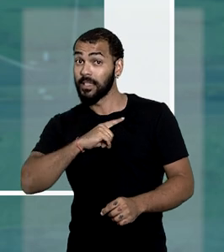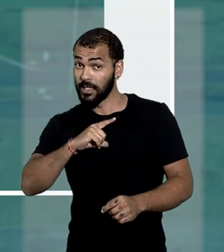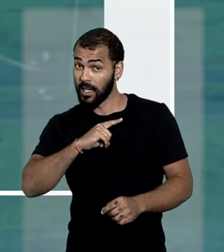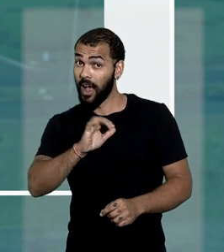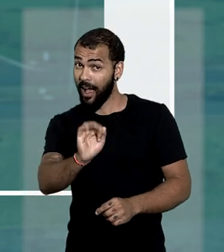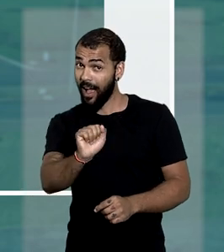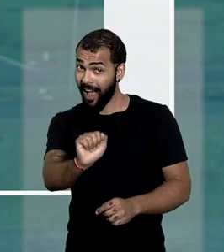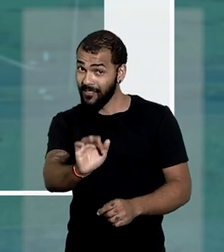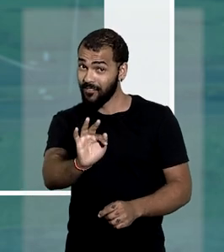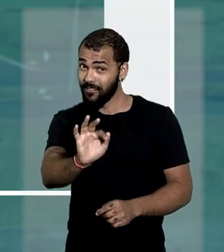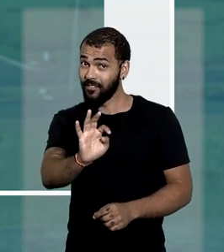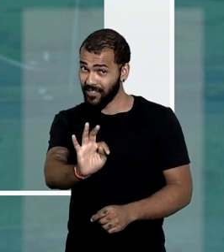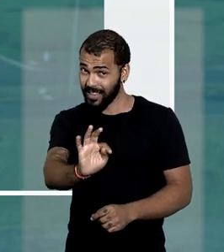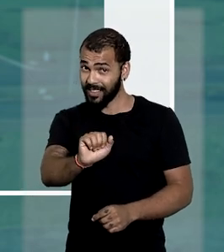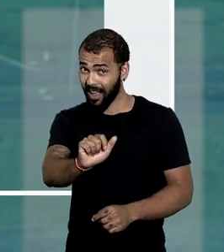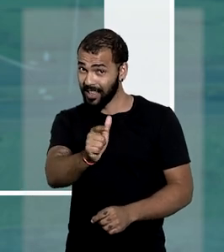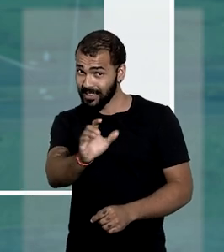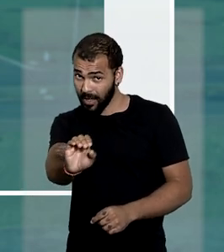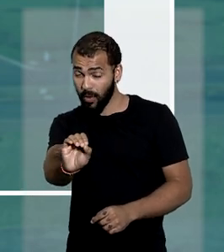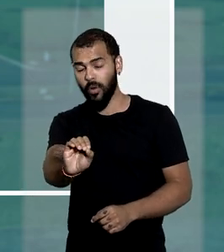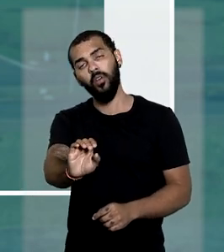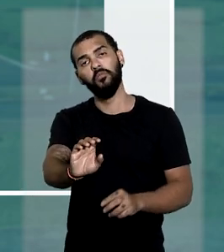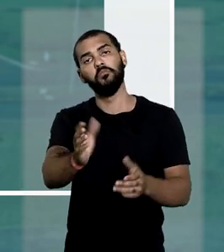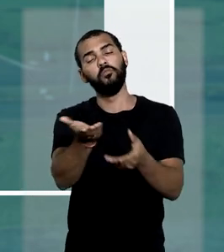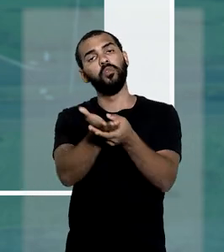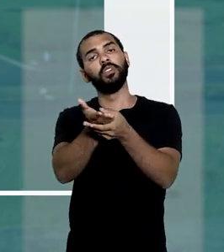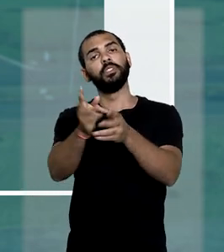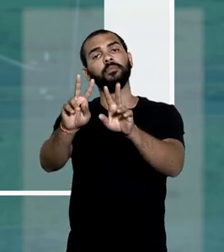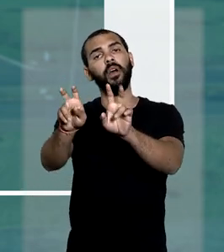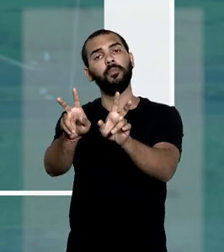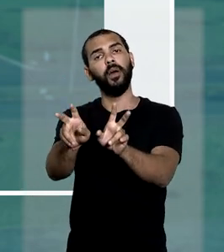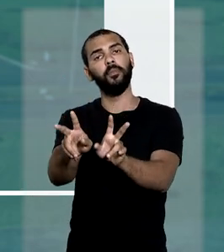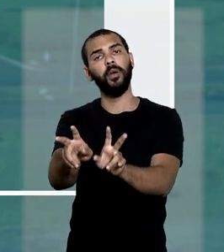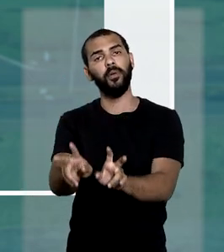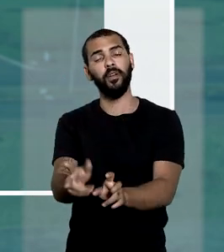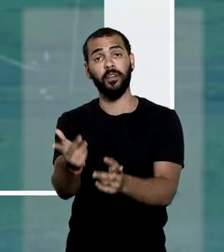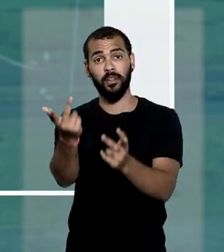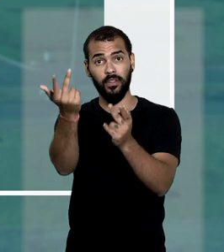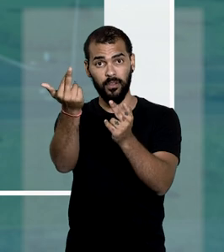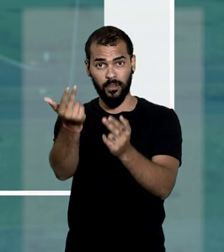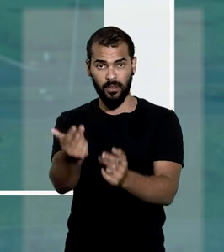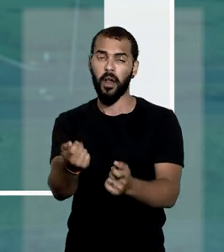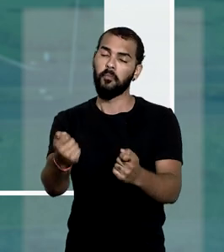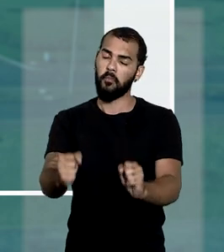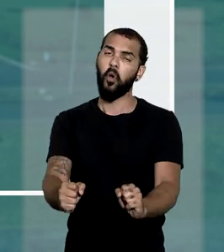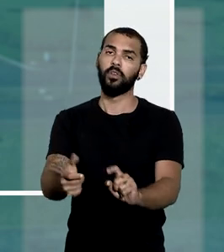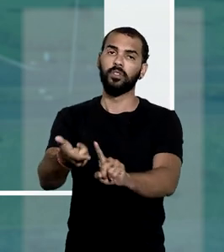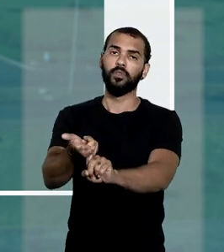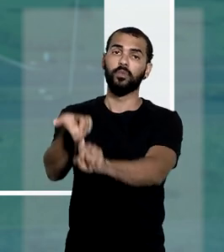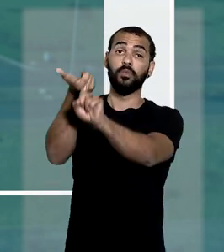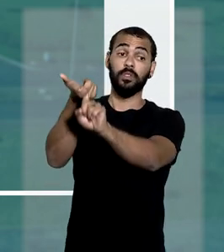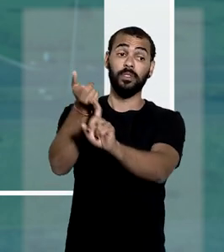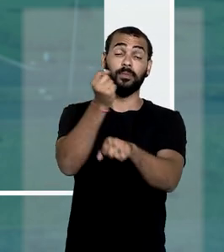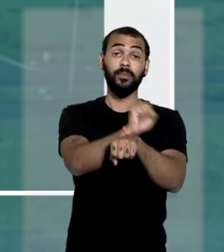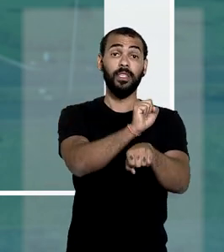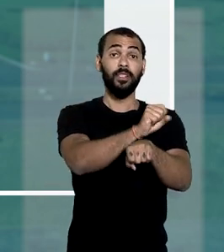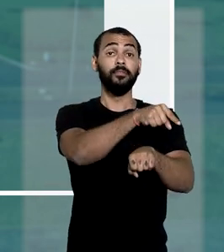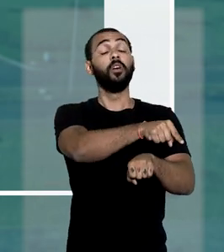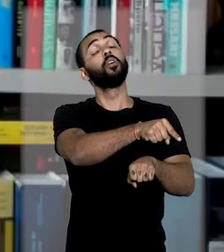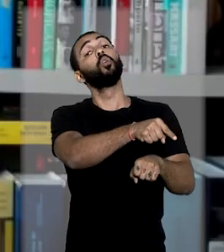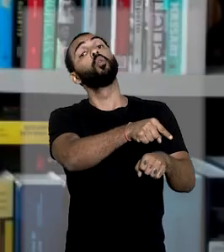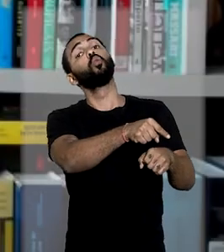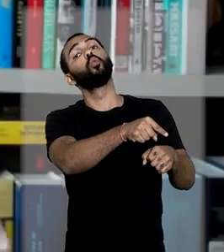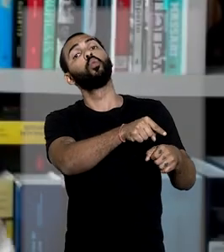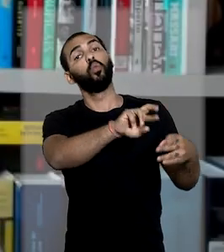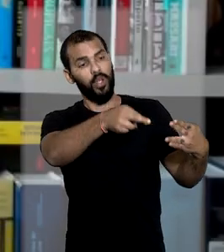afetação, os processos sobre o mesmo tema em debate podem ser suspensos até o julgamento do recurso repetitivo.